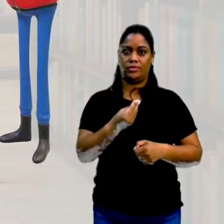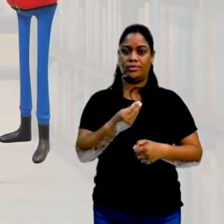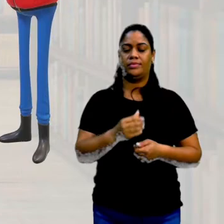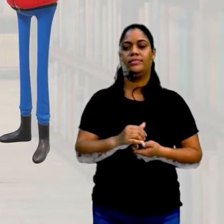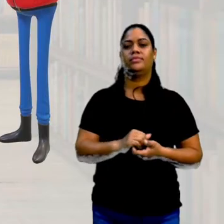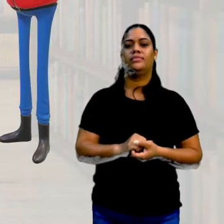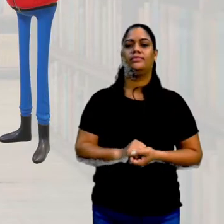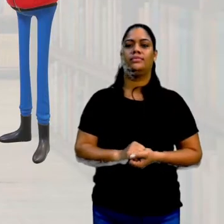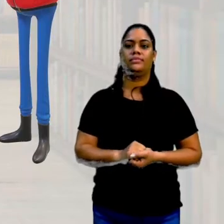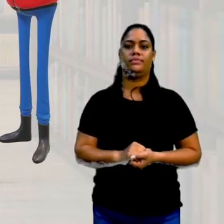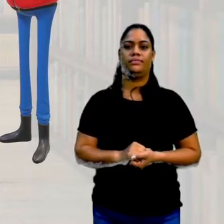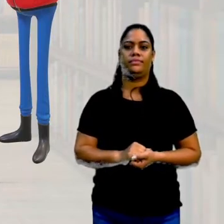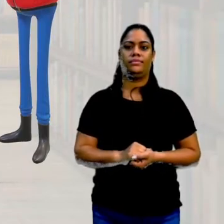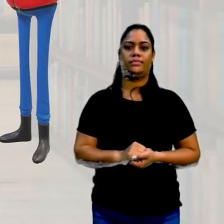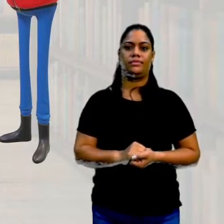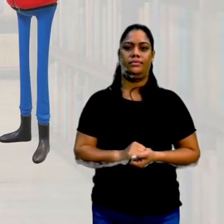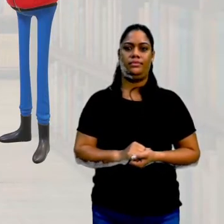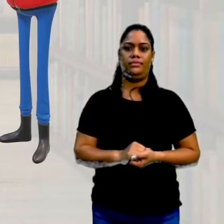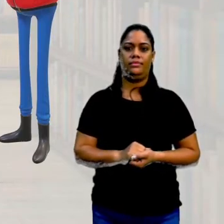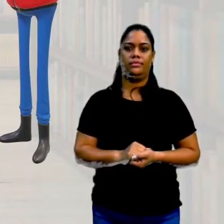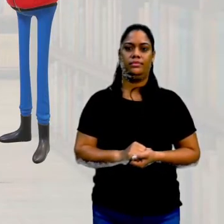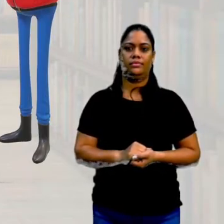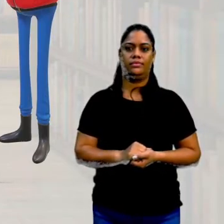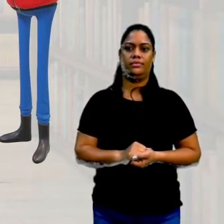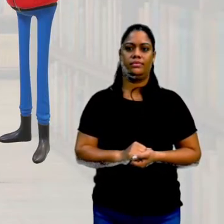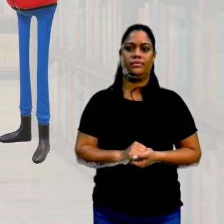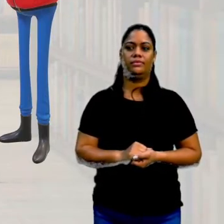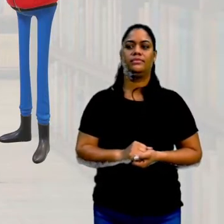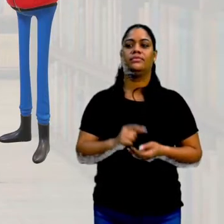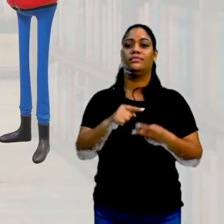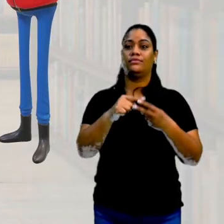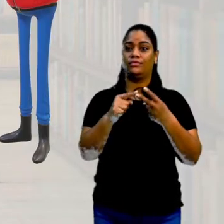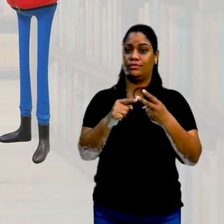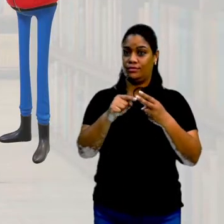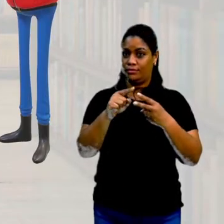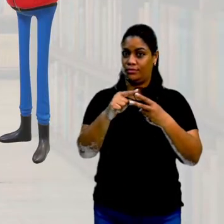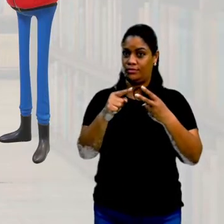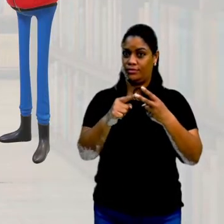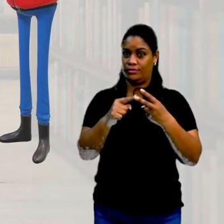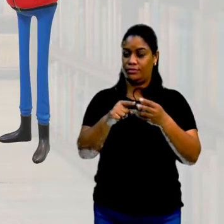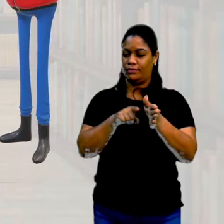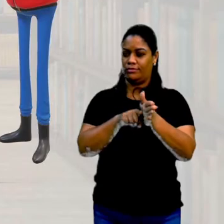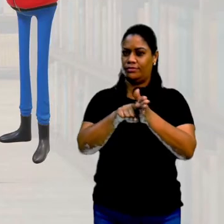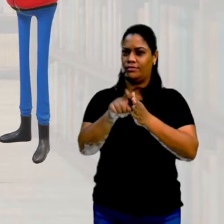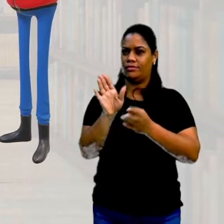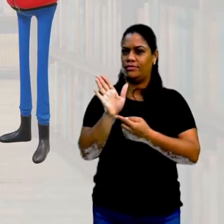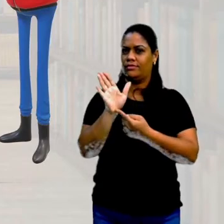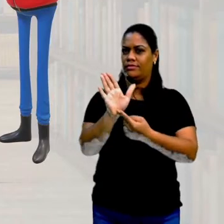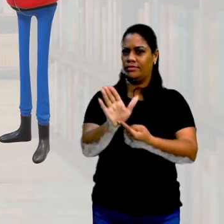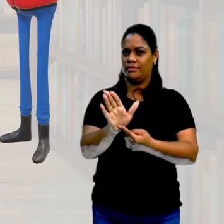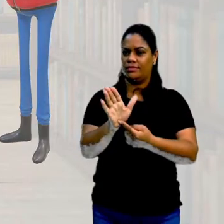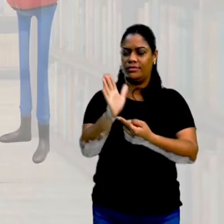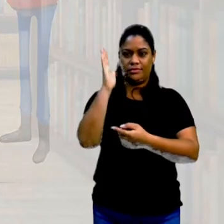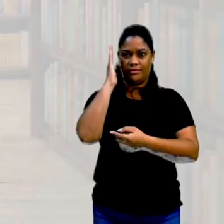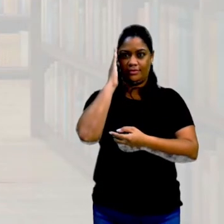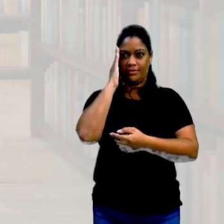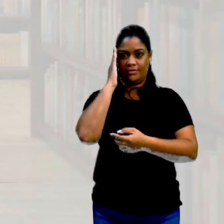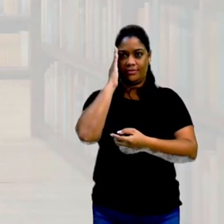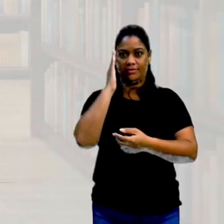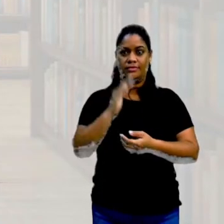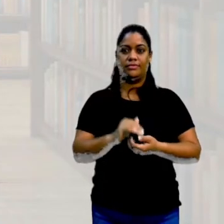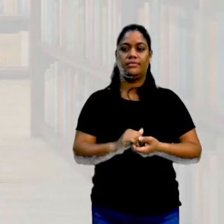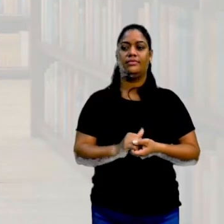ficaram esses dois aqui na nossa pesquisa amostral. Percebem como há? Pois então.